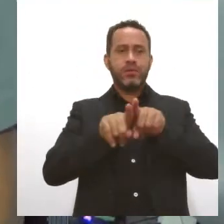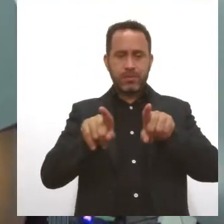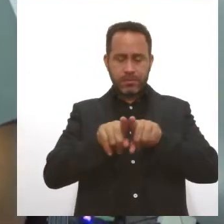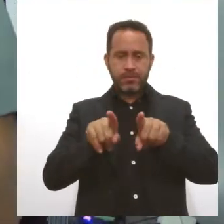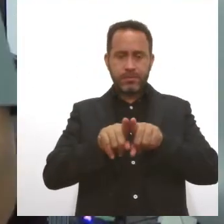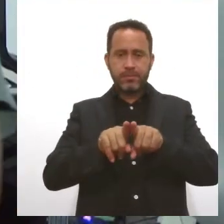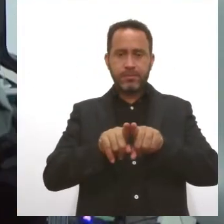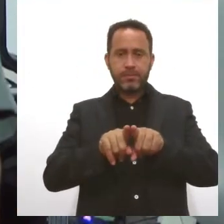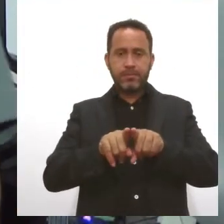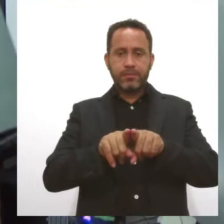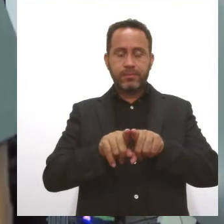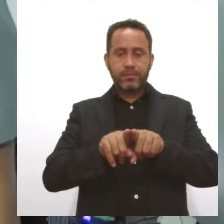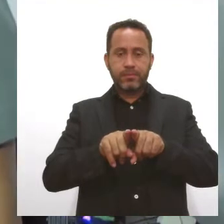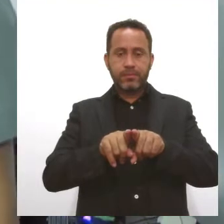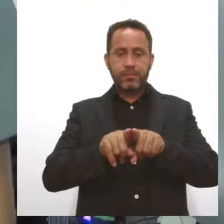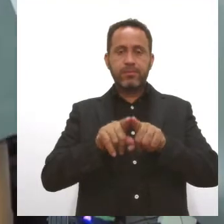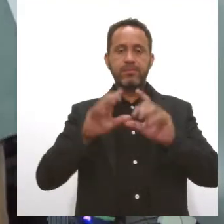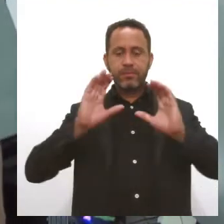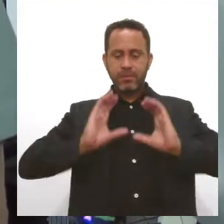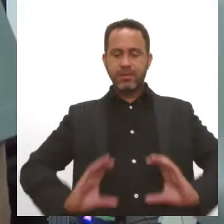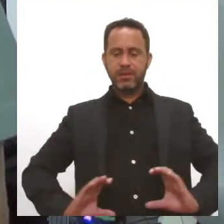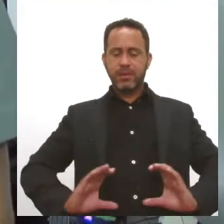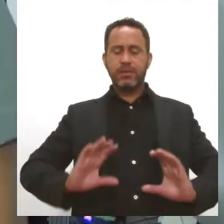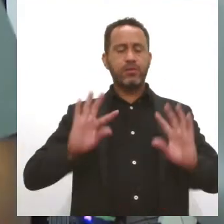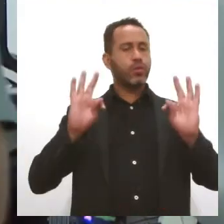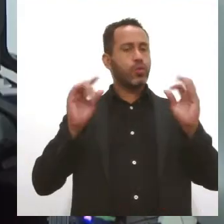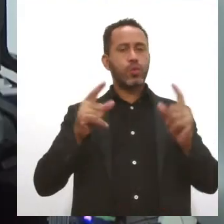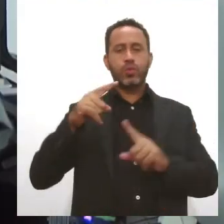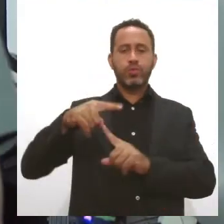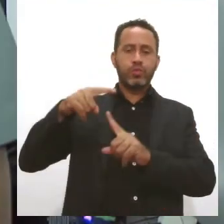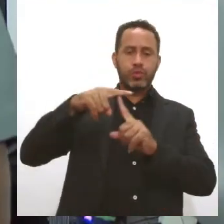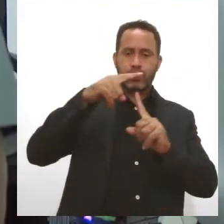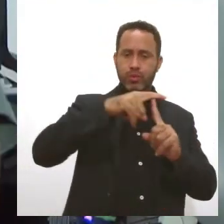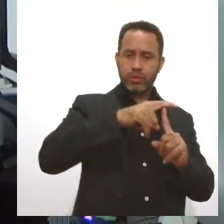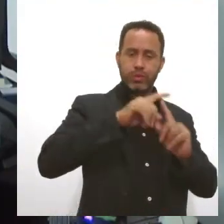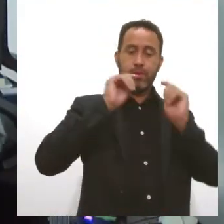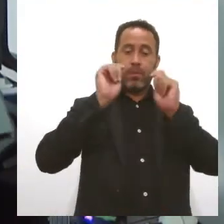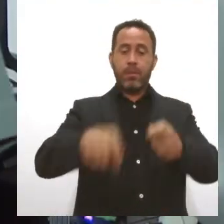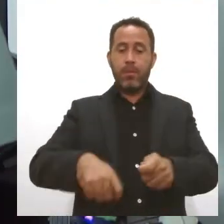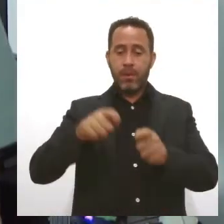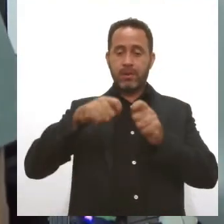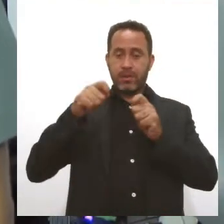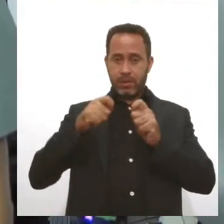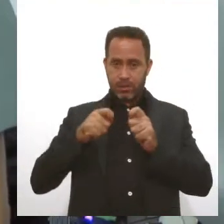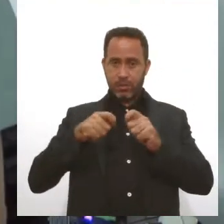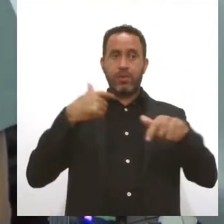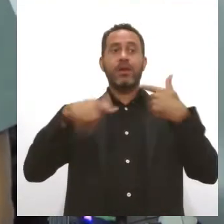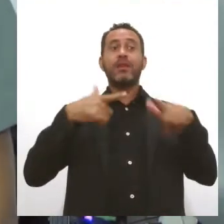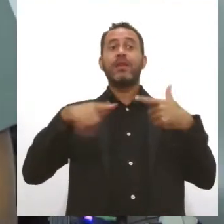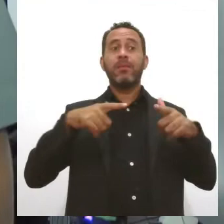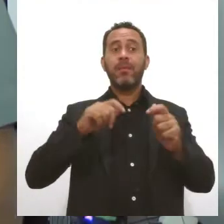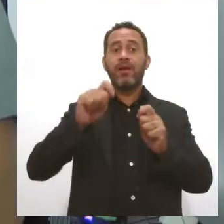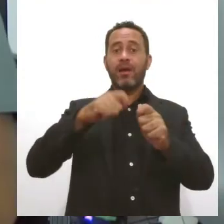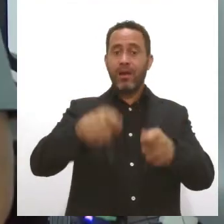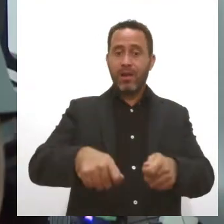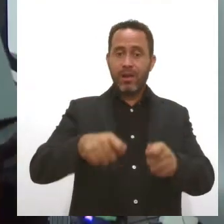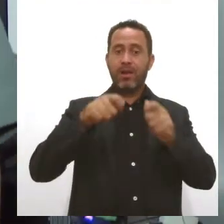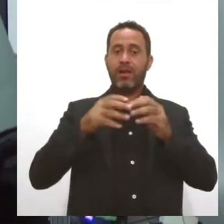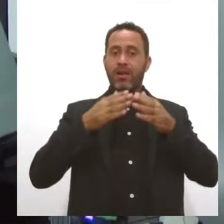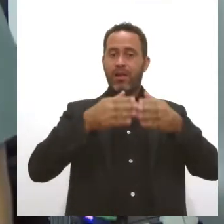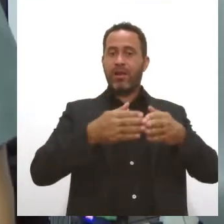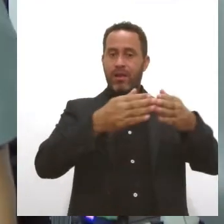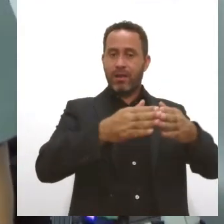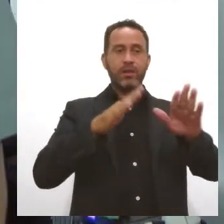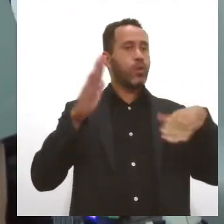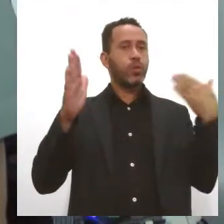como cidadãos de todas as classes sociais, pescadores, quem vive do mar também. Enfim, todo esse meio